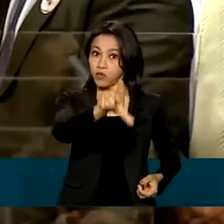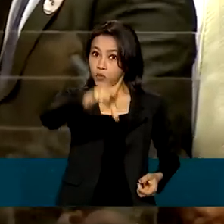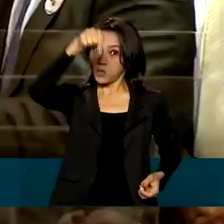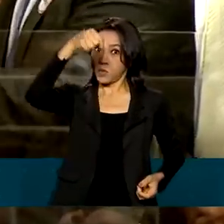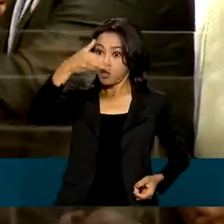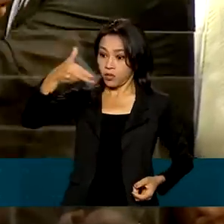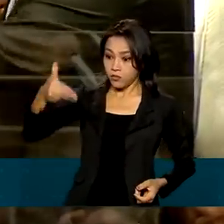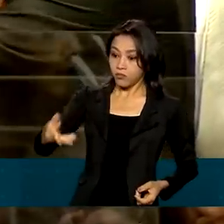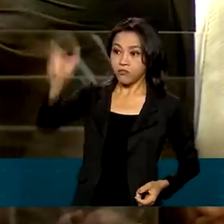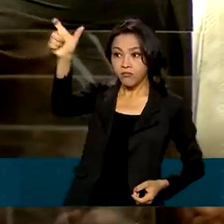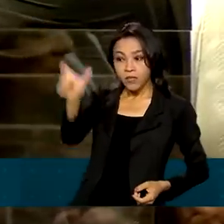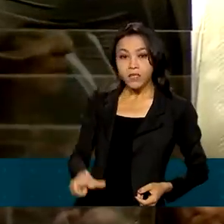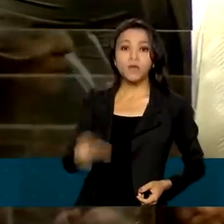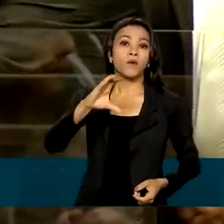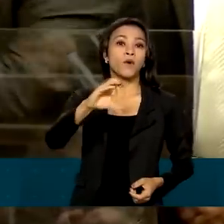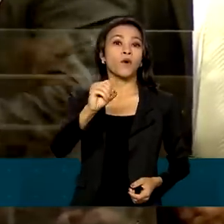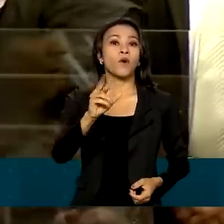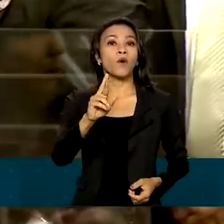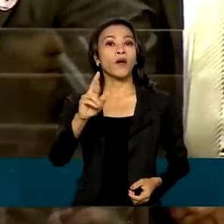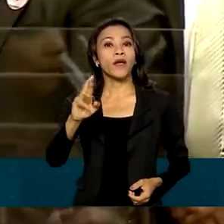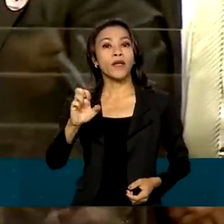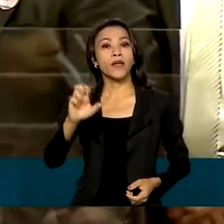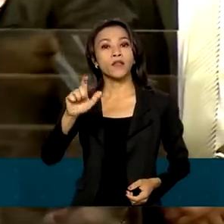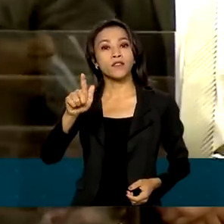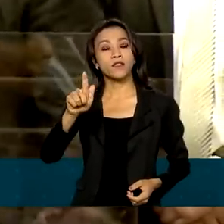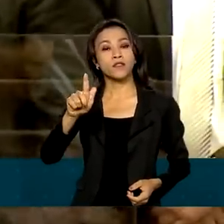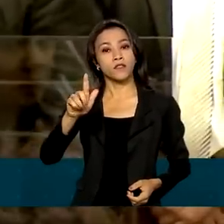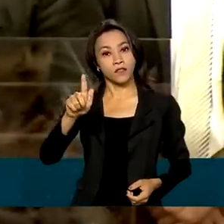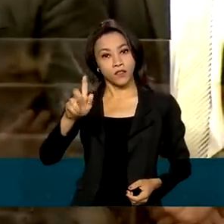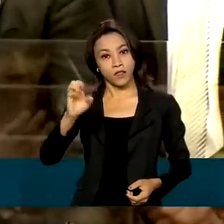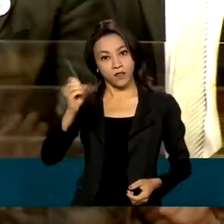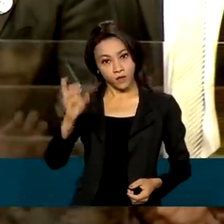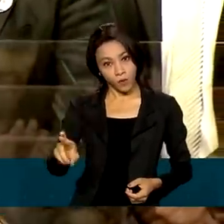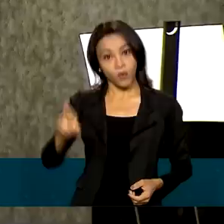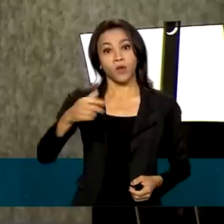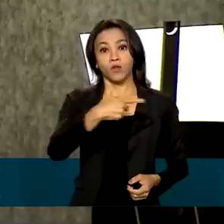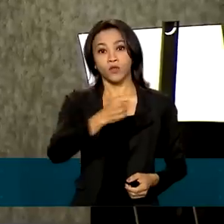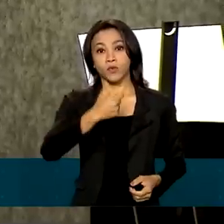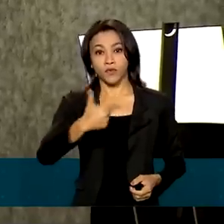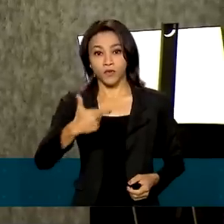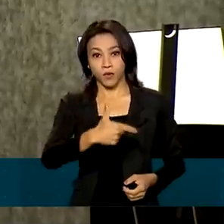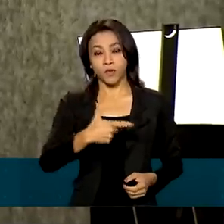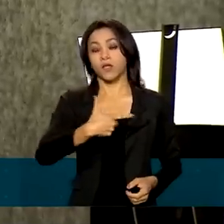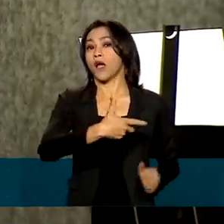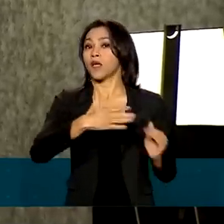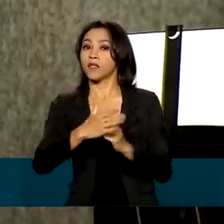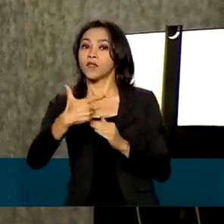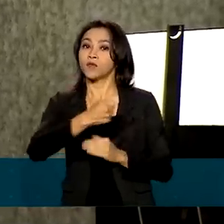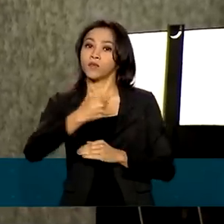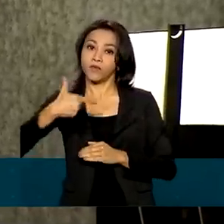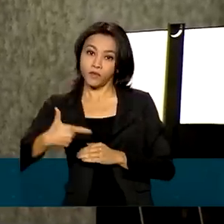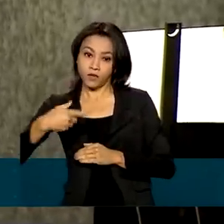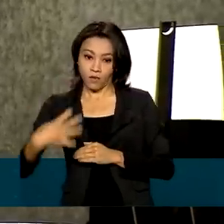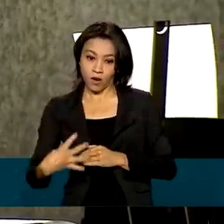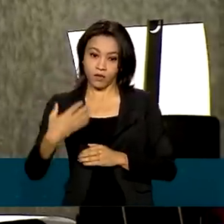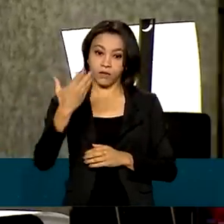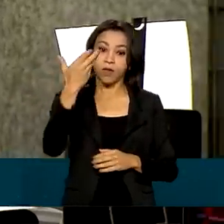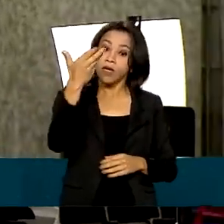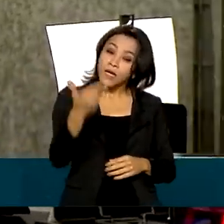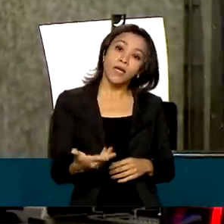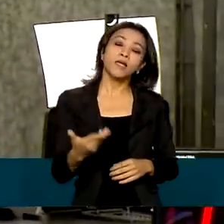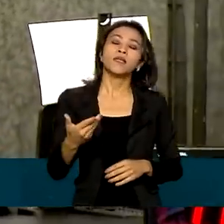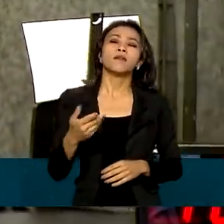de Justiça para o Bienio 2022-2024. Sua gestão na Corregidoria Nacional de